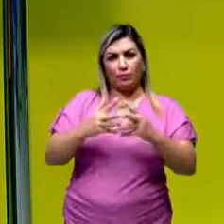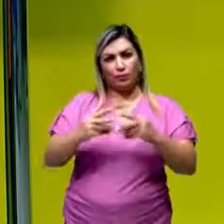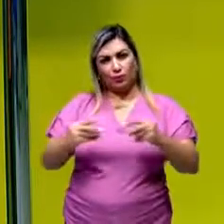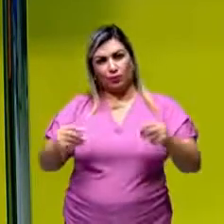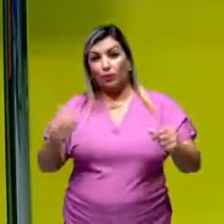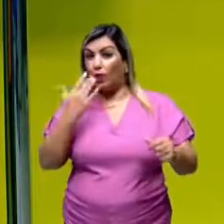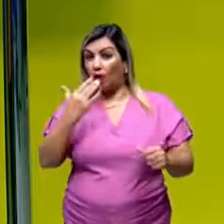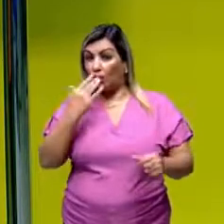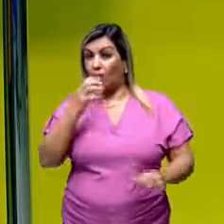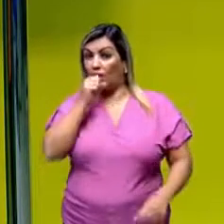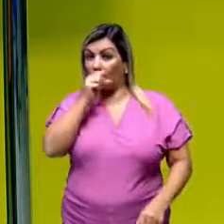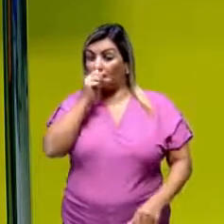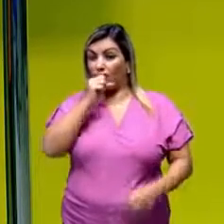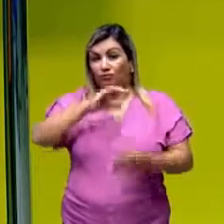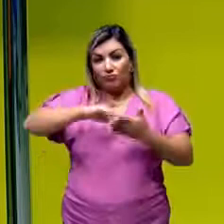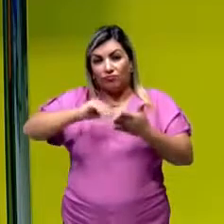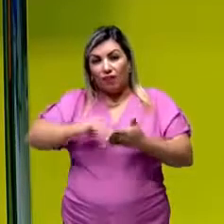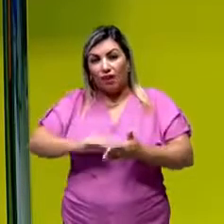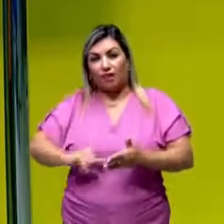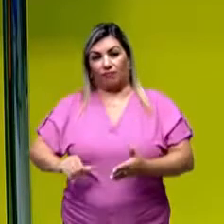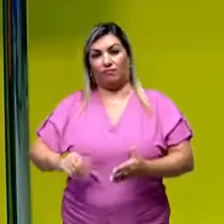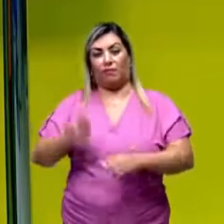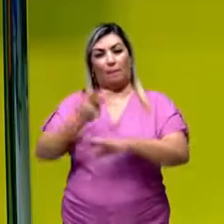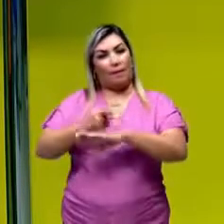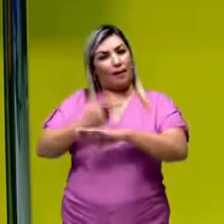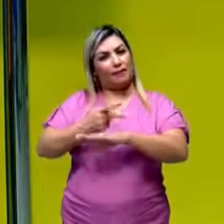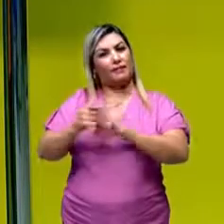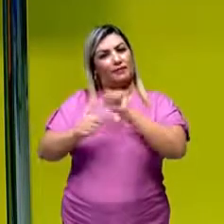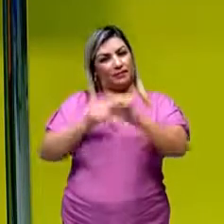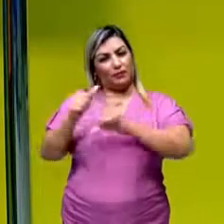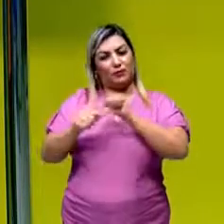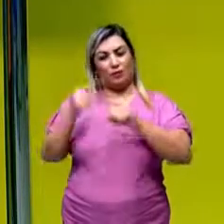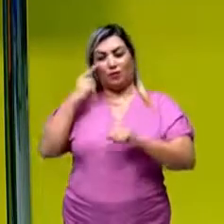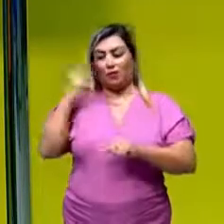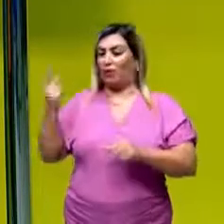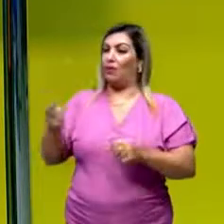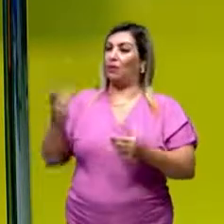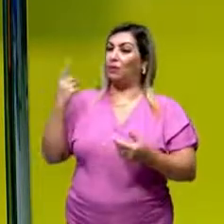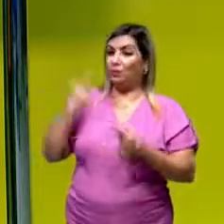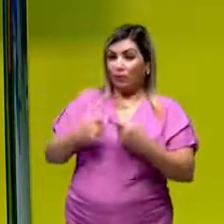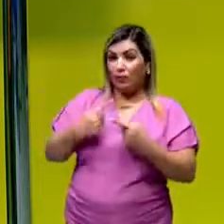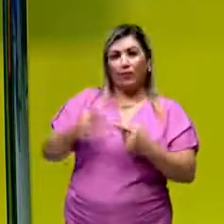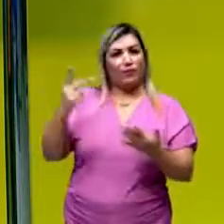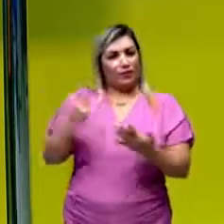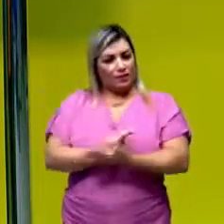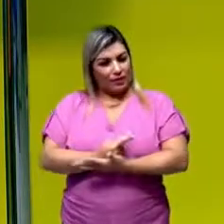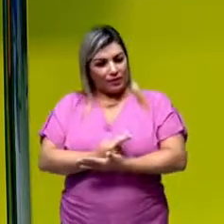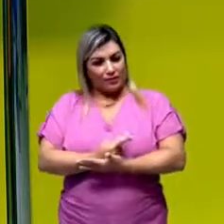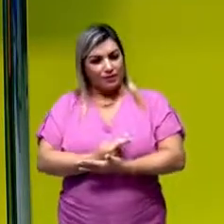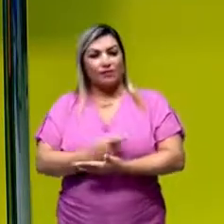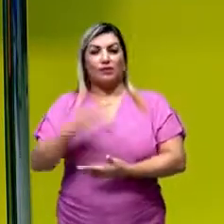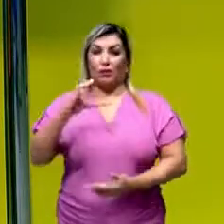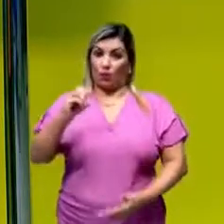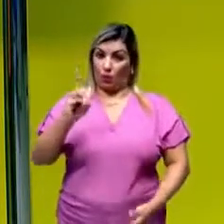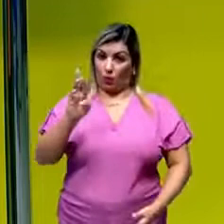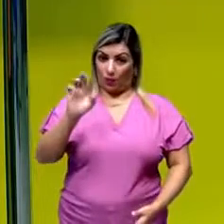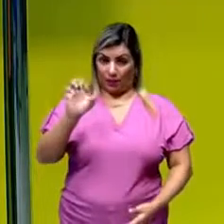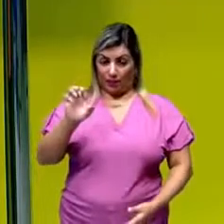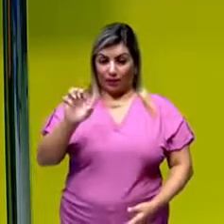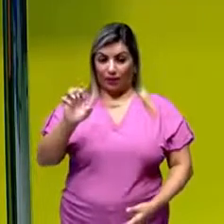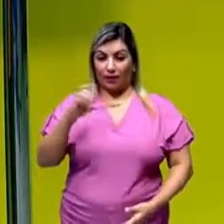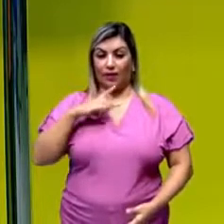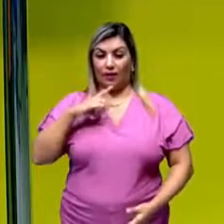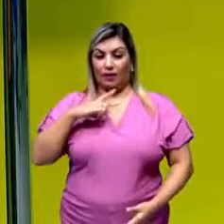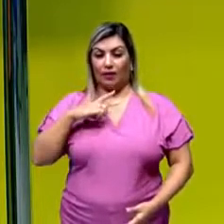alaranjada, tá vendo? Ficando levemente prateado. Por que que isso ocorre? Porque justamente o cobre da